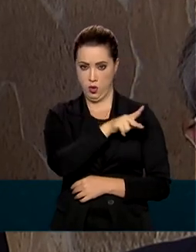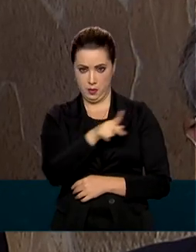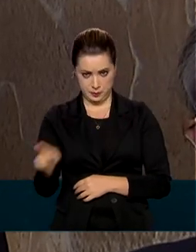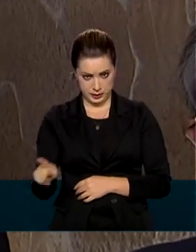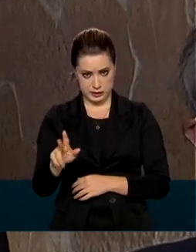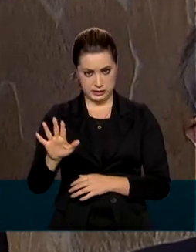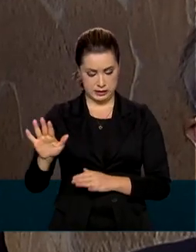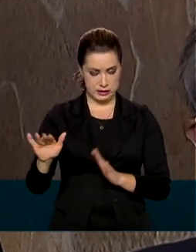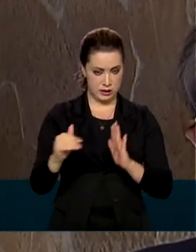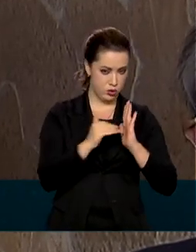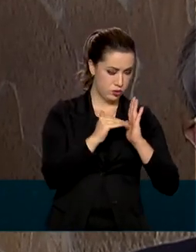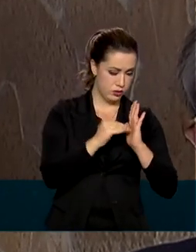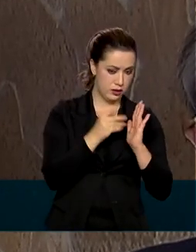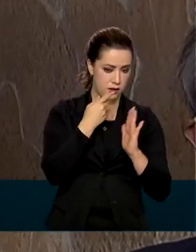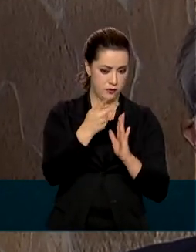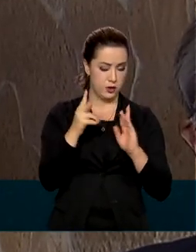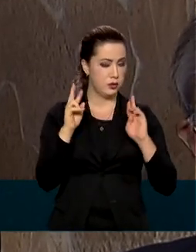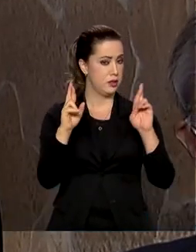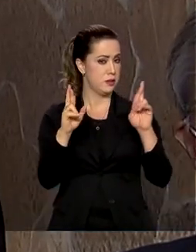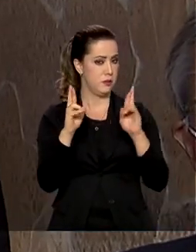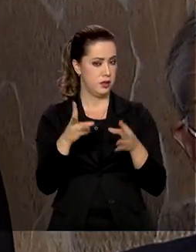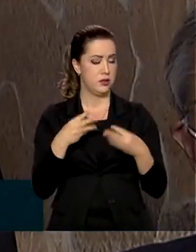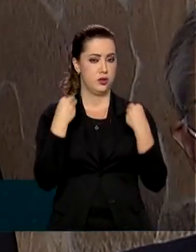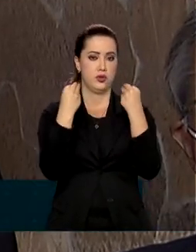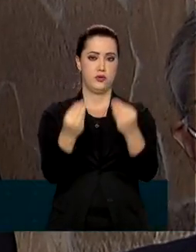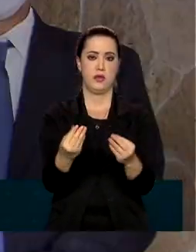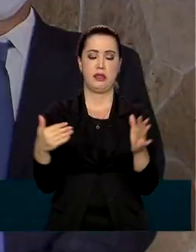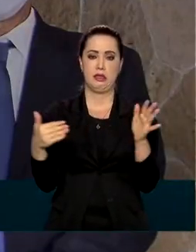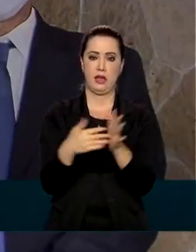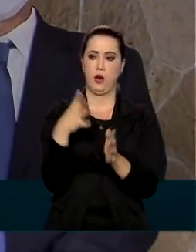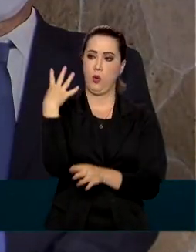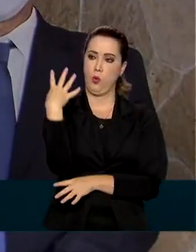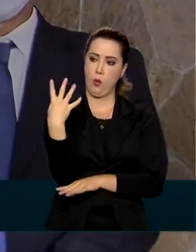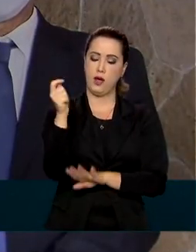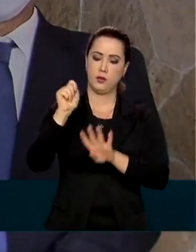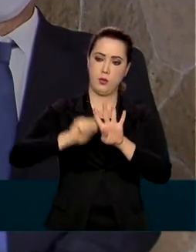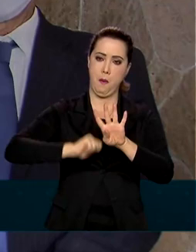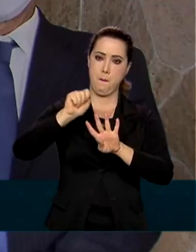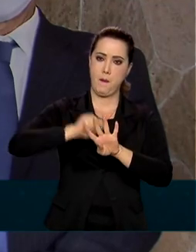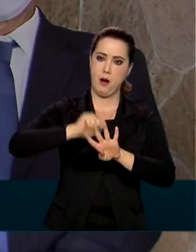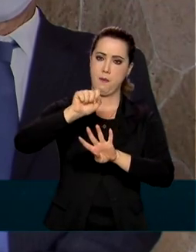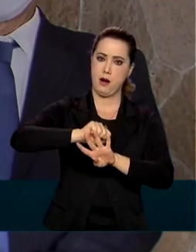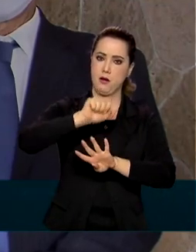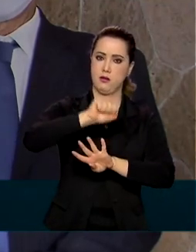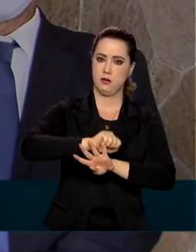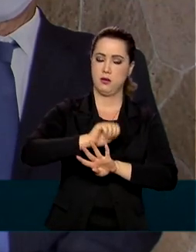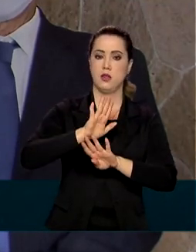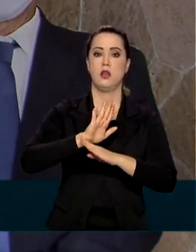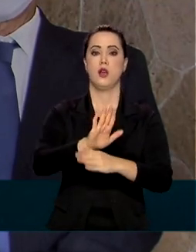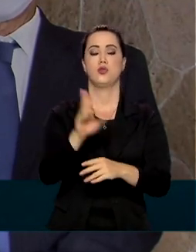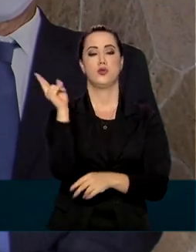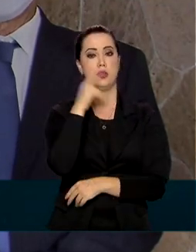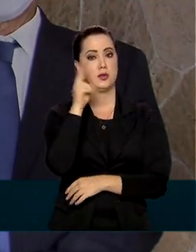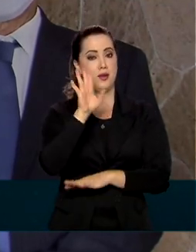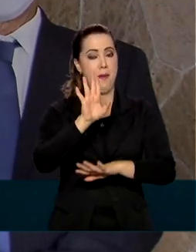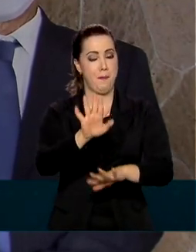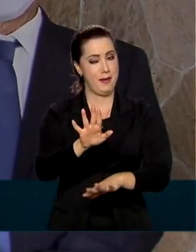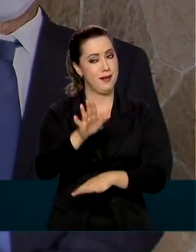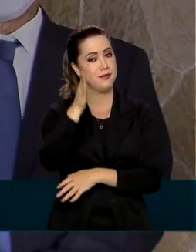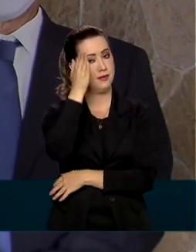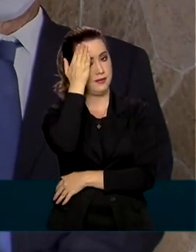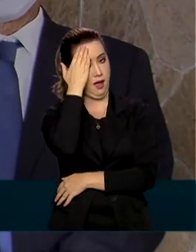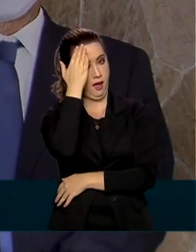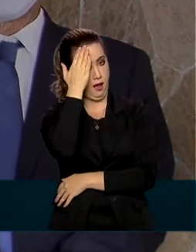Pacheco, falou da expectativa de conceder até quatro parcelas do auxílio emergencial. Mas reconheceu que, para isso,